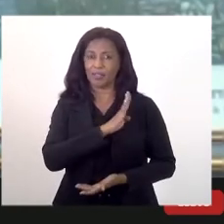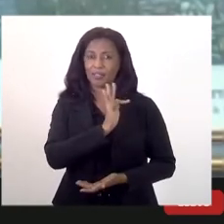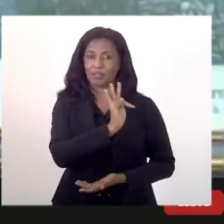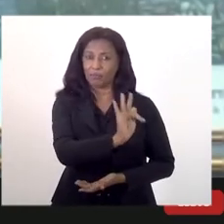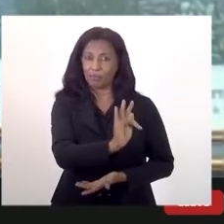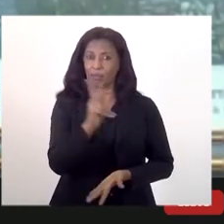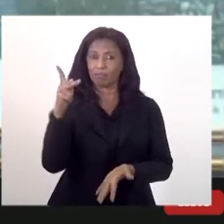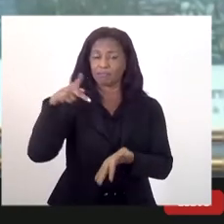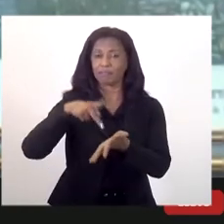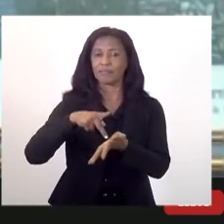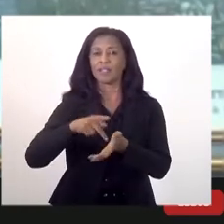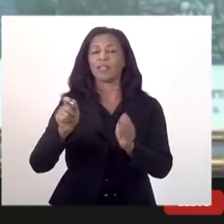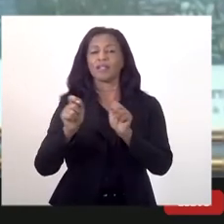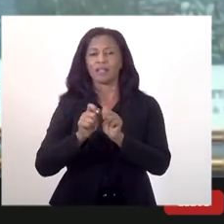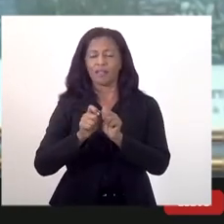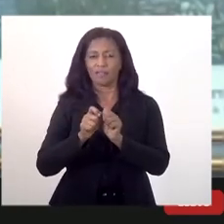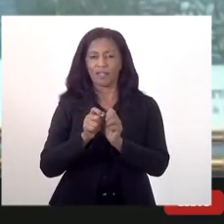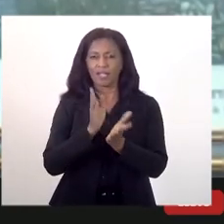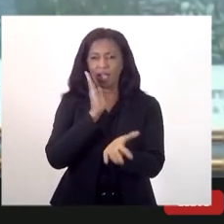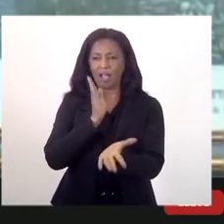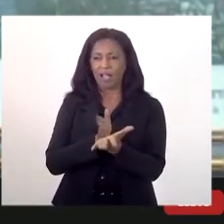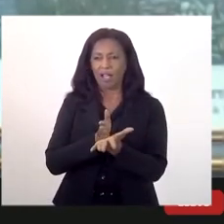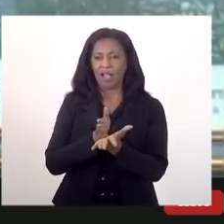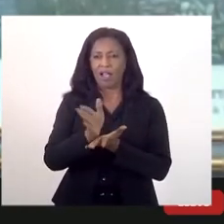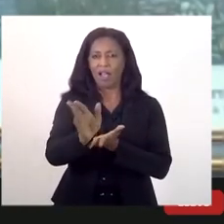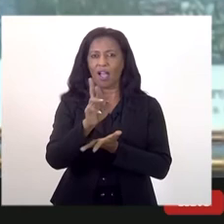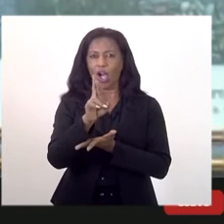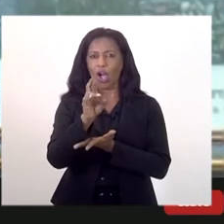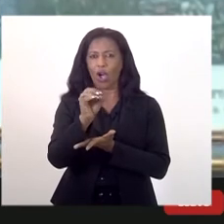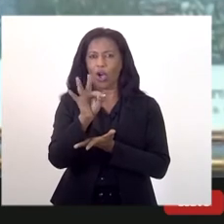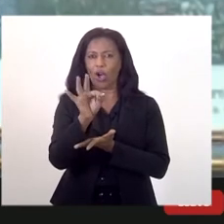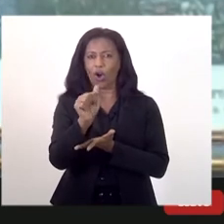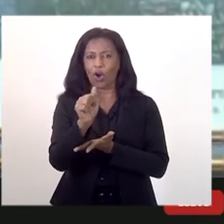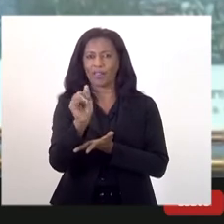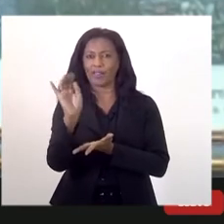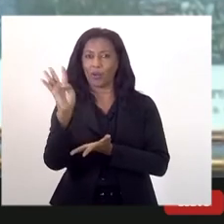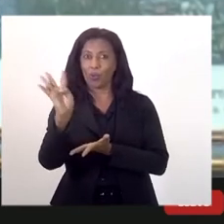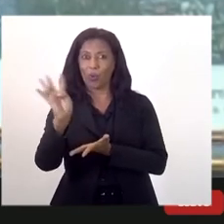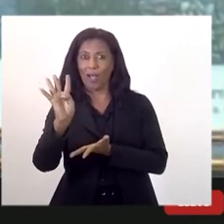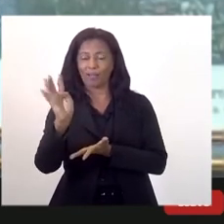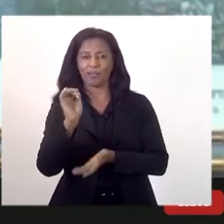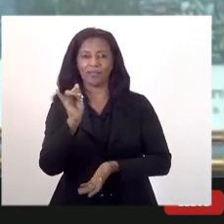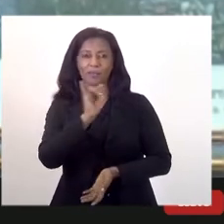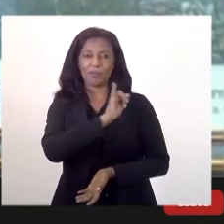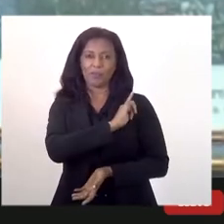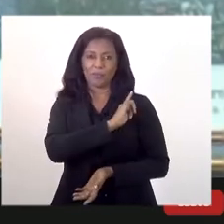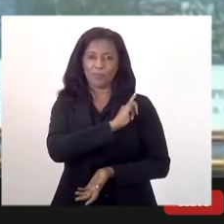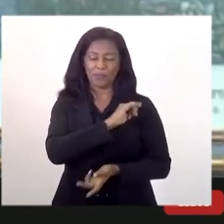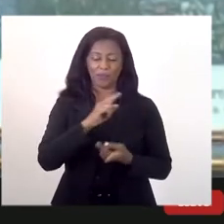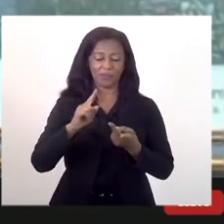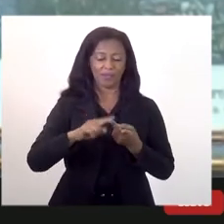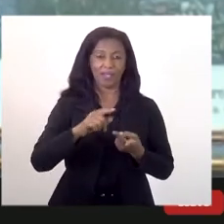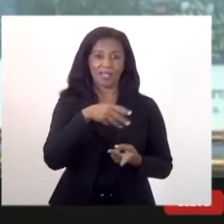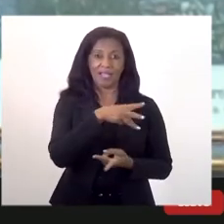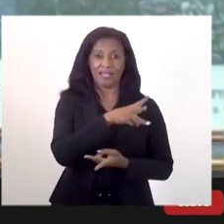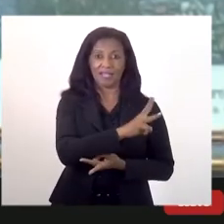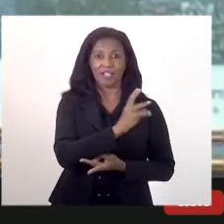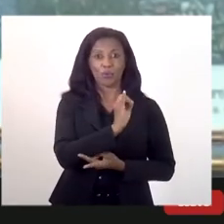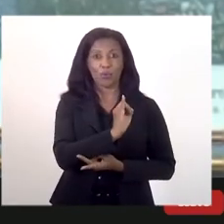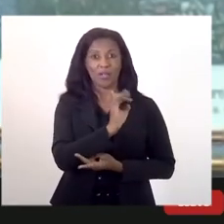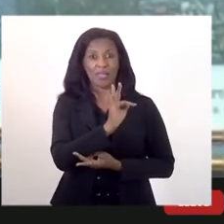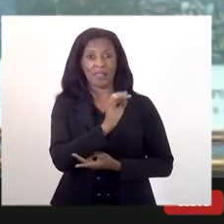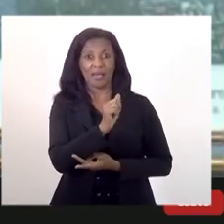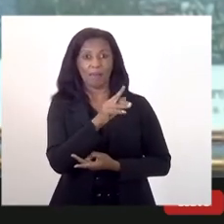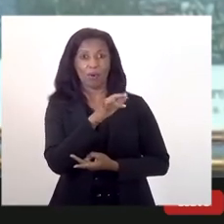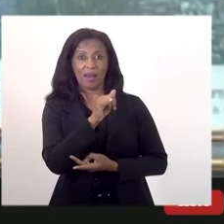é realmente fazer com que a Rota 4 entre pelo Porto Itaguaí e a Rota 3 entre por Itaguaí, são duas regiões do nosso estado